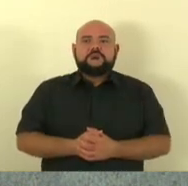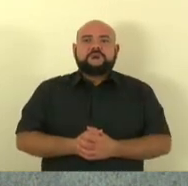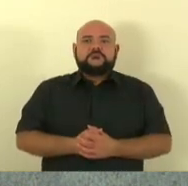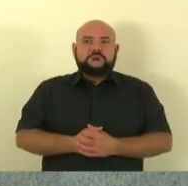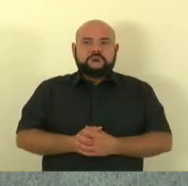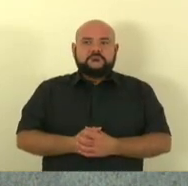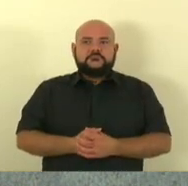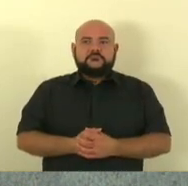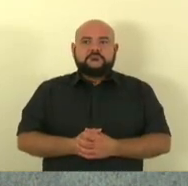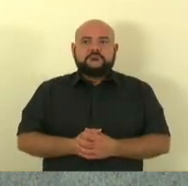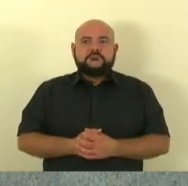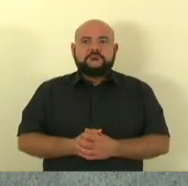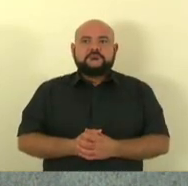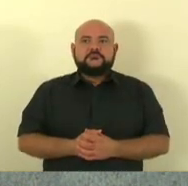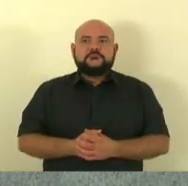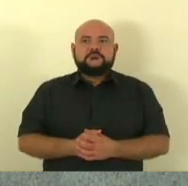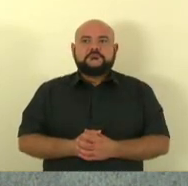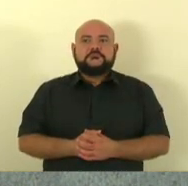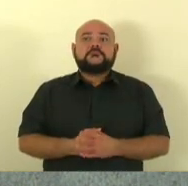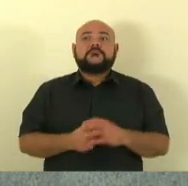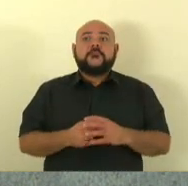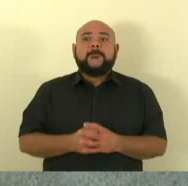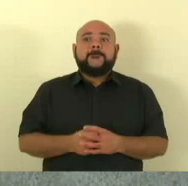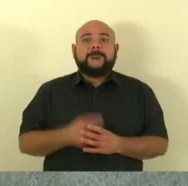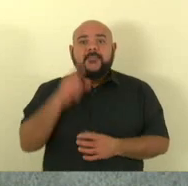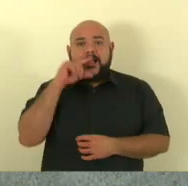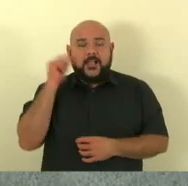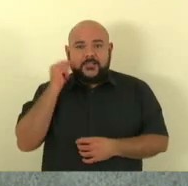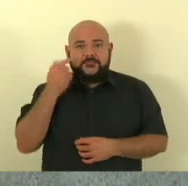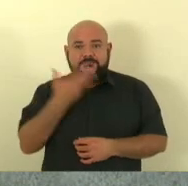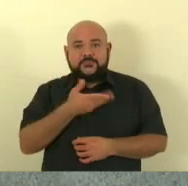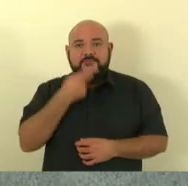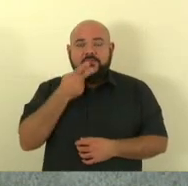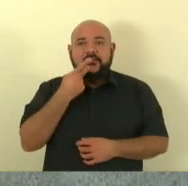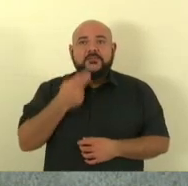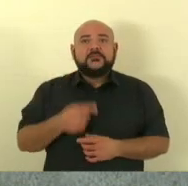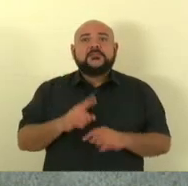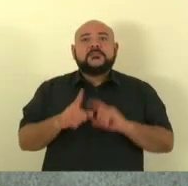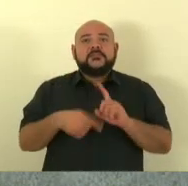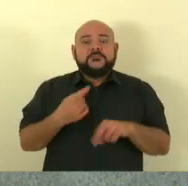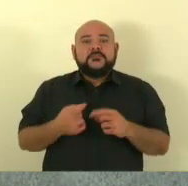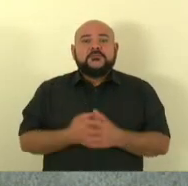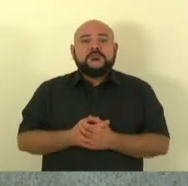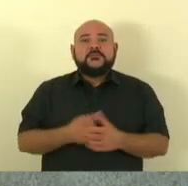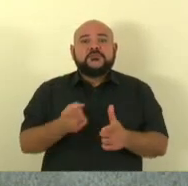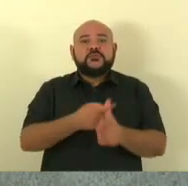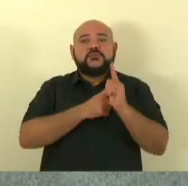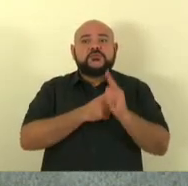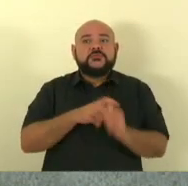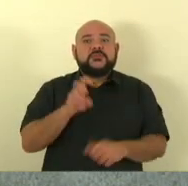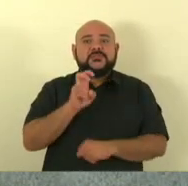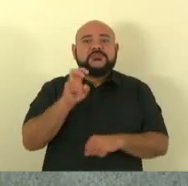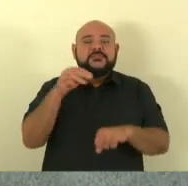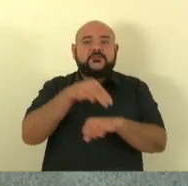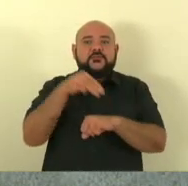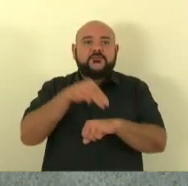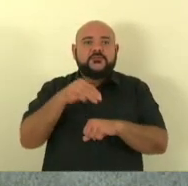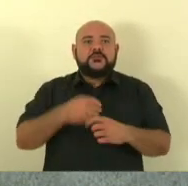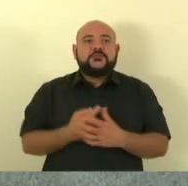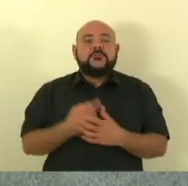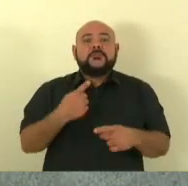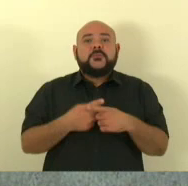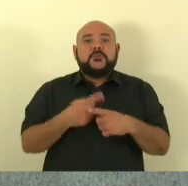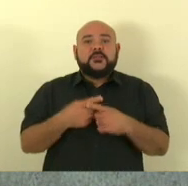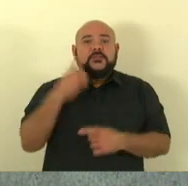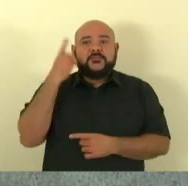após a fala da deputada Camila Valadão iremos suspender a sessão por cinco minutos atendendo o requerimento da deputada Irine